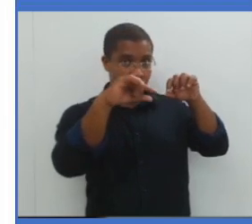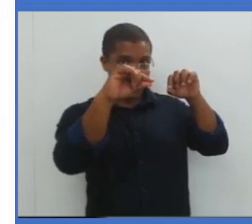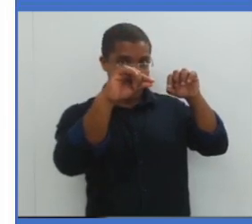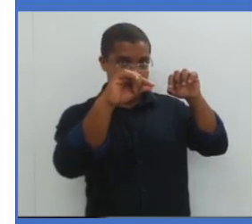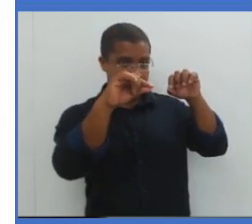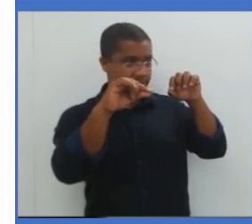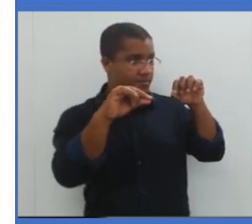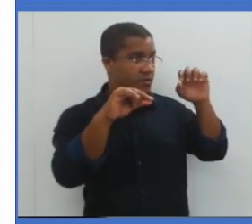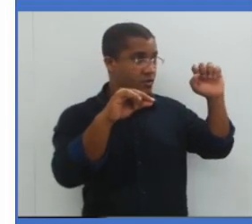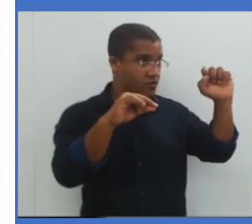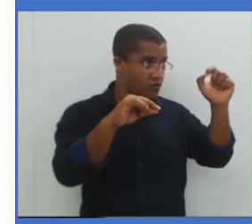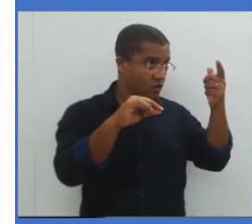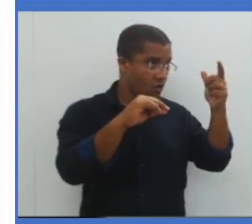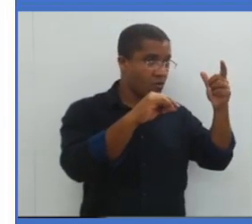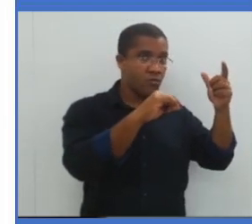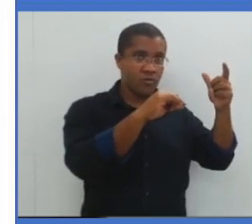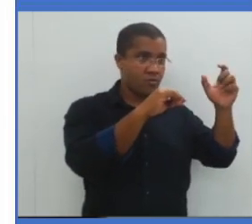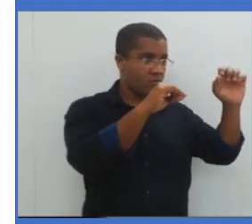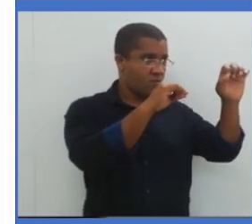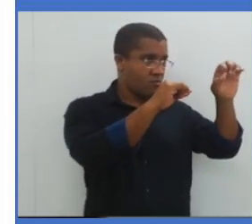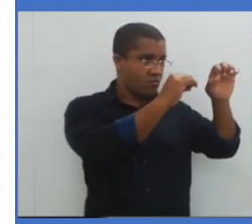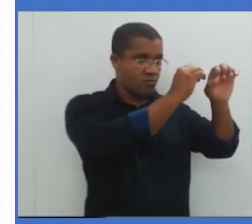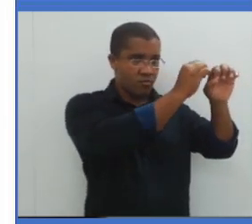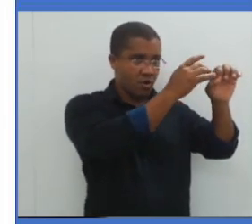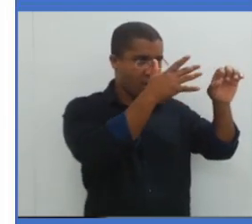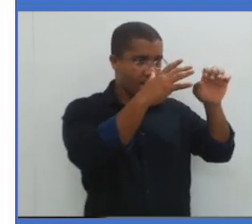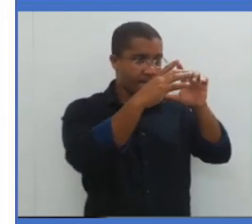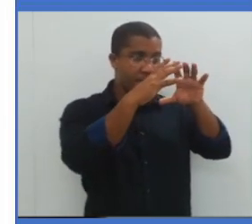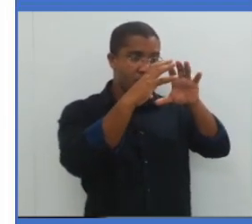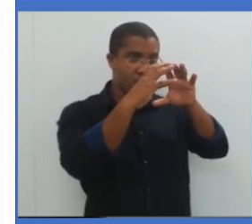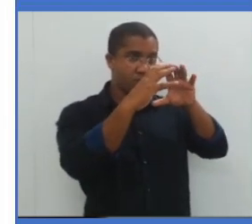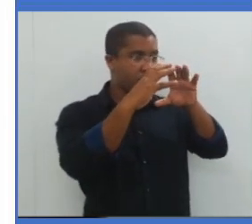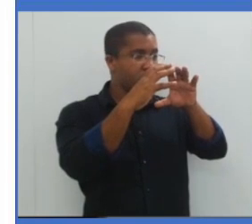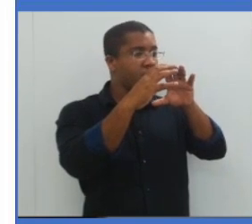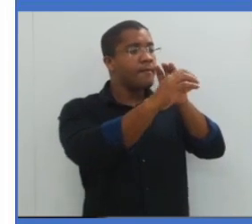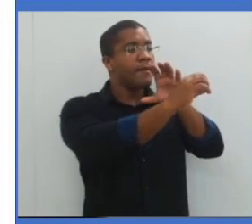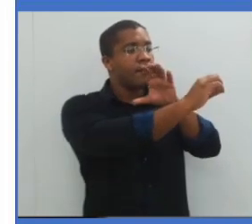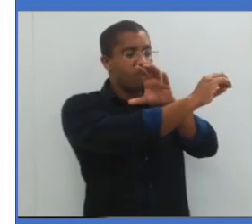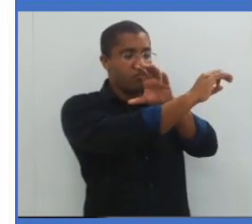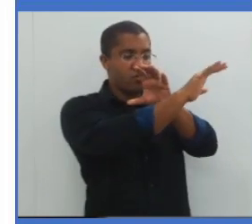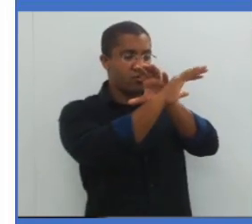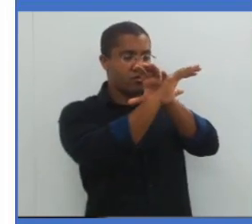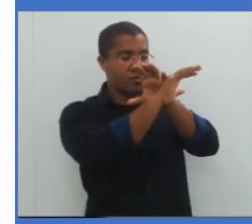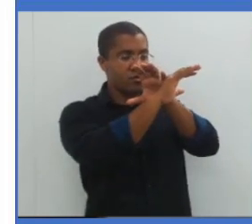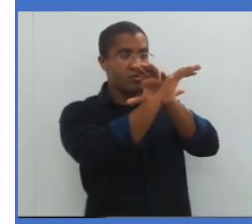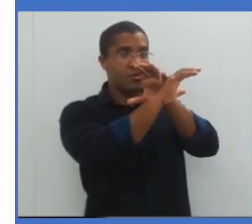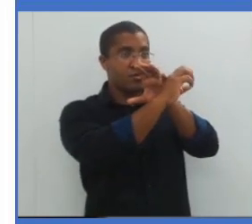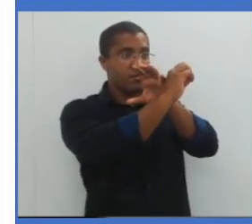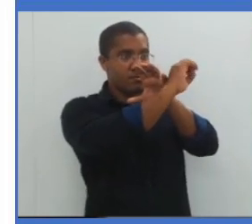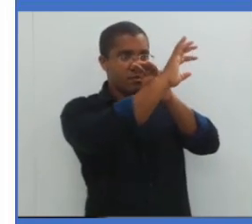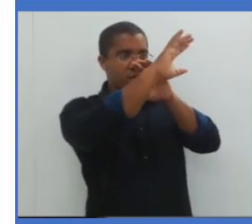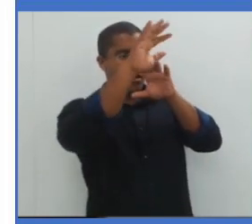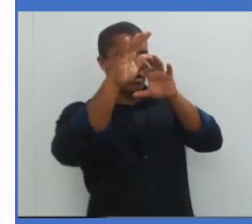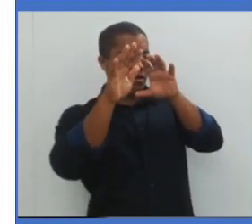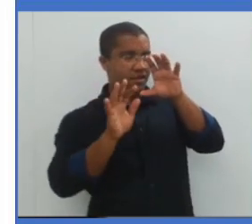Sol. Ficando um anel ao redor. Esse efeito ocorre porque a